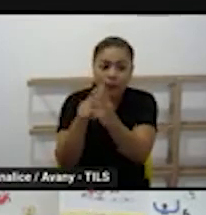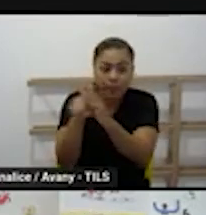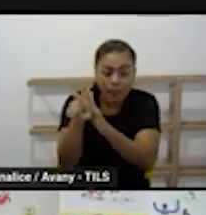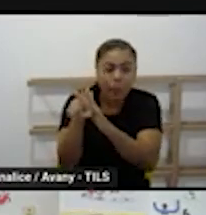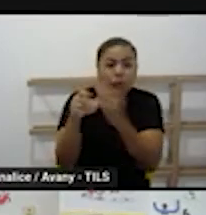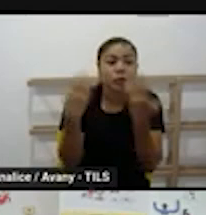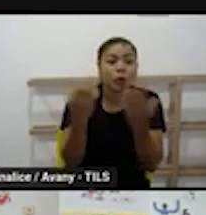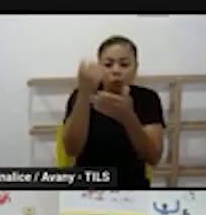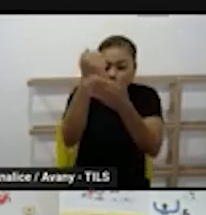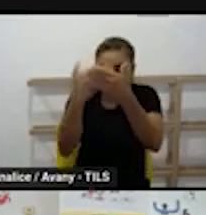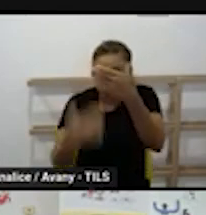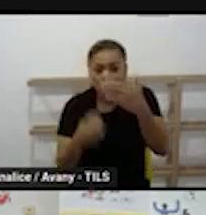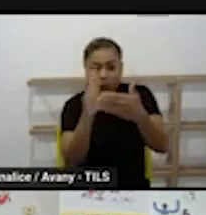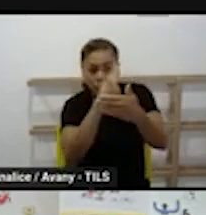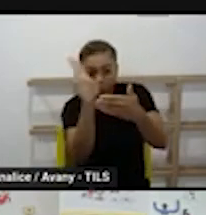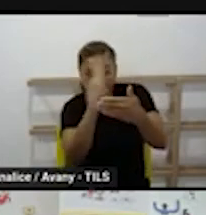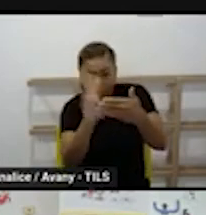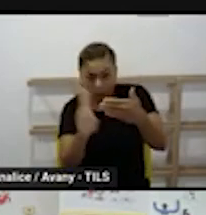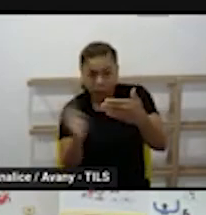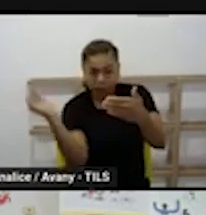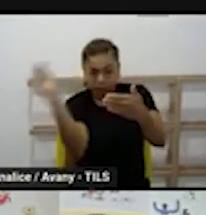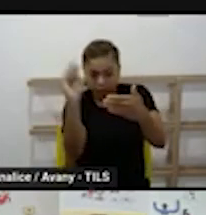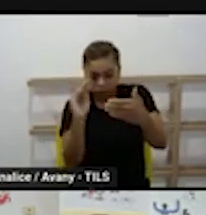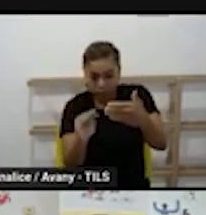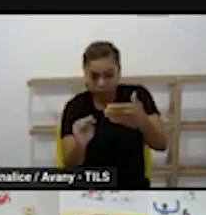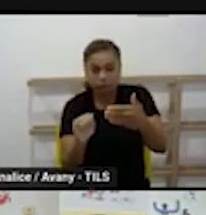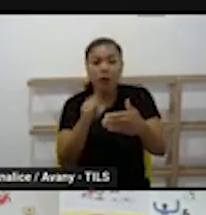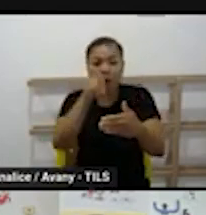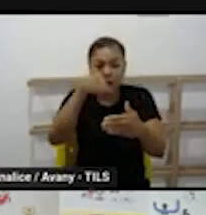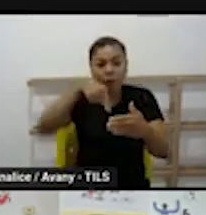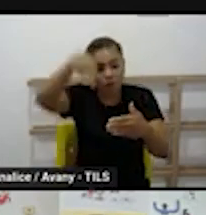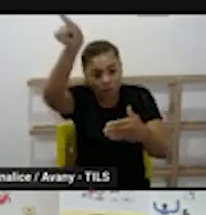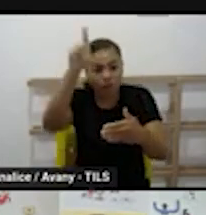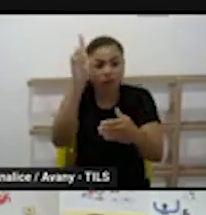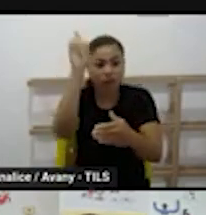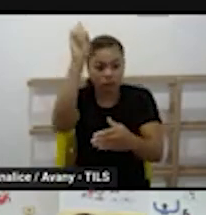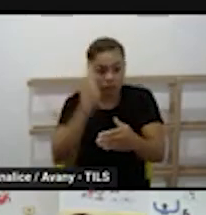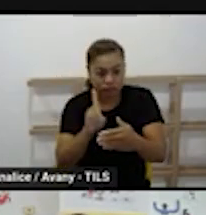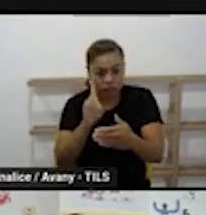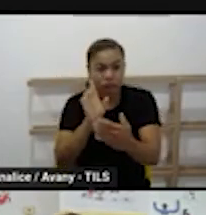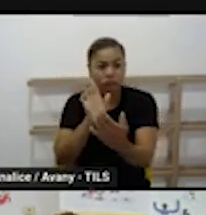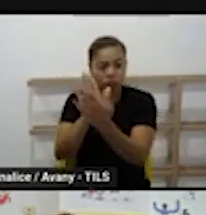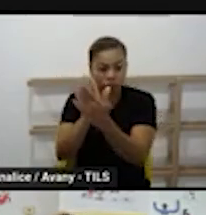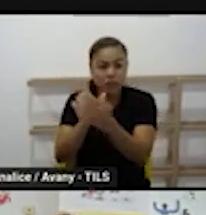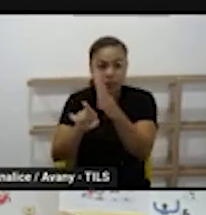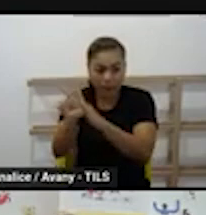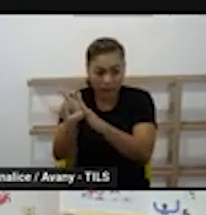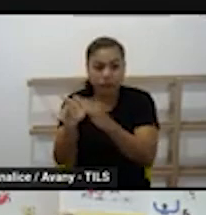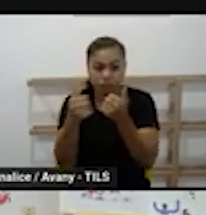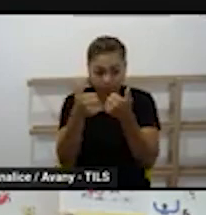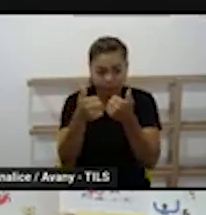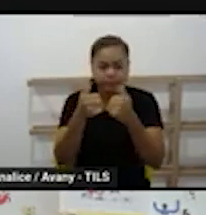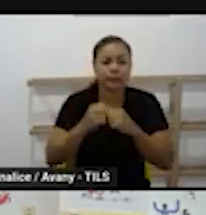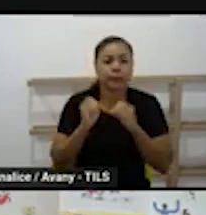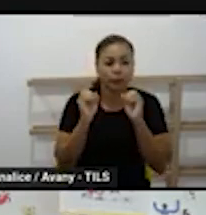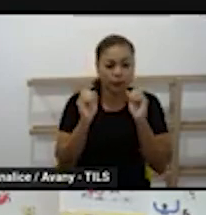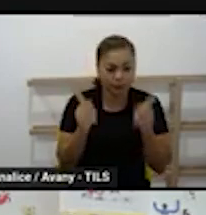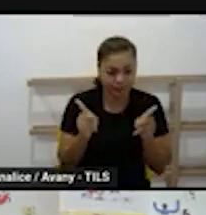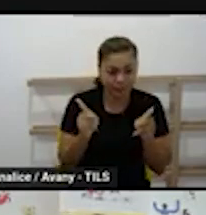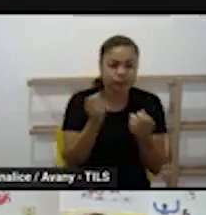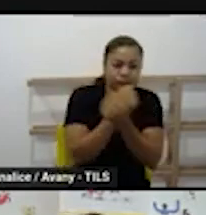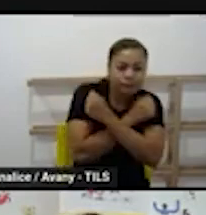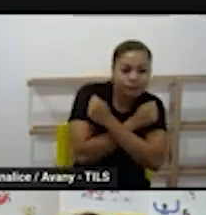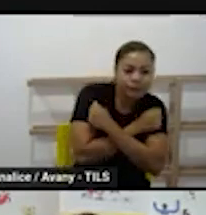assinar a frequência nas escolas. Os gestores estão responsáveis por passar a frequência de vocês, tá bom? Um grande beijo, um grande